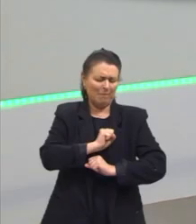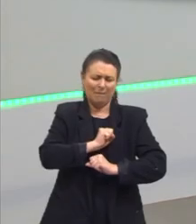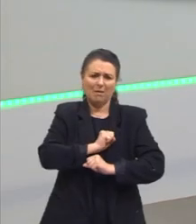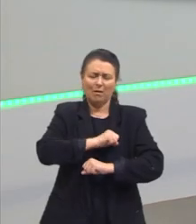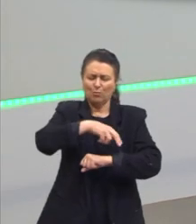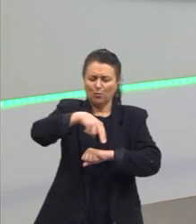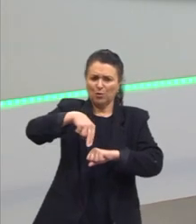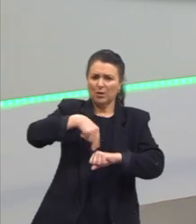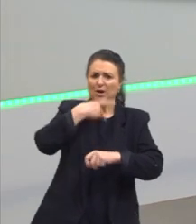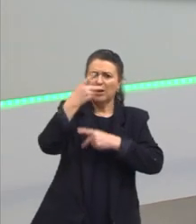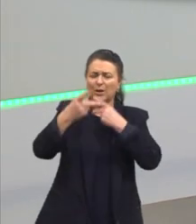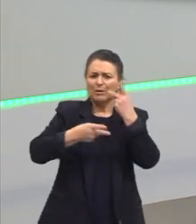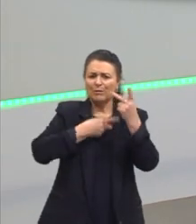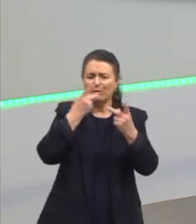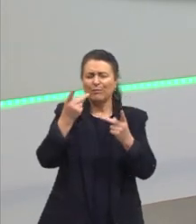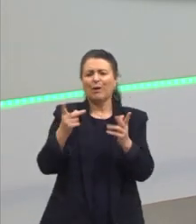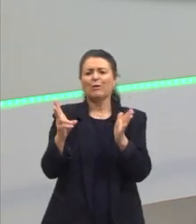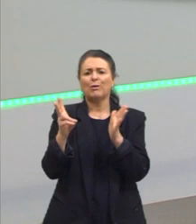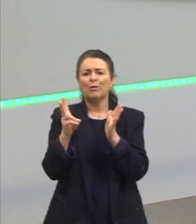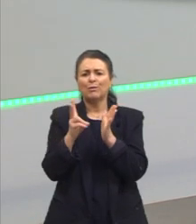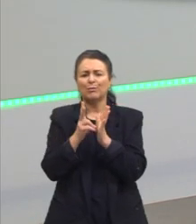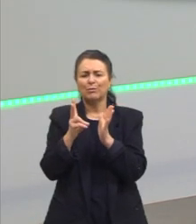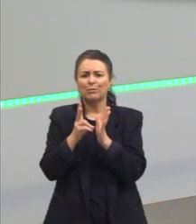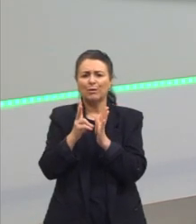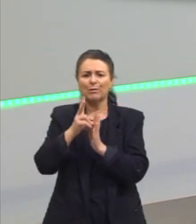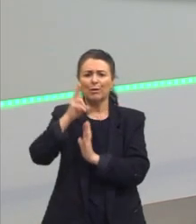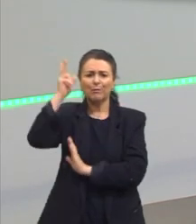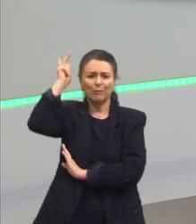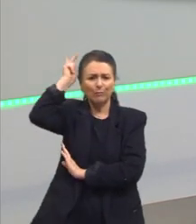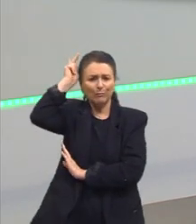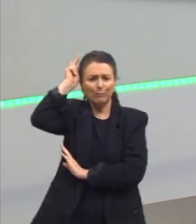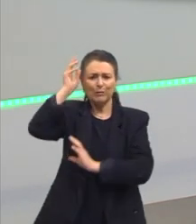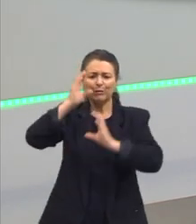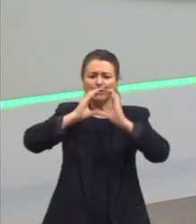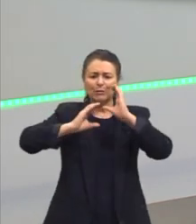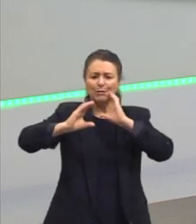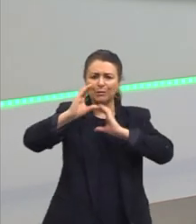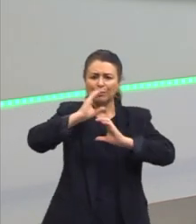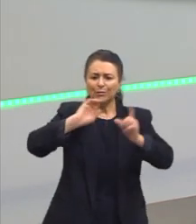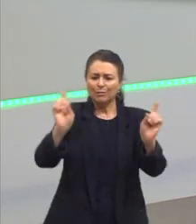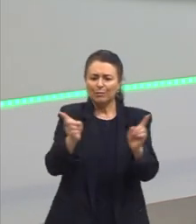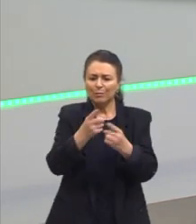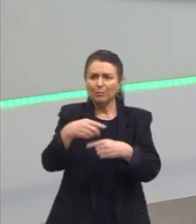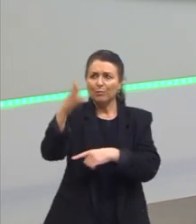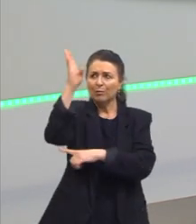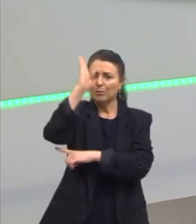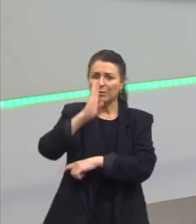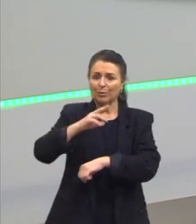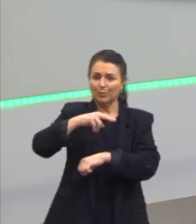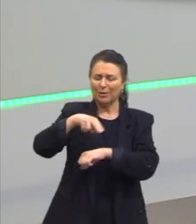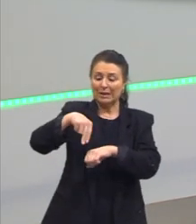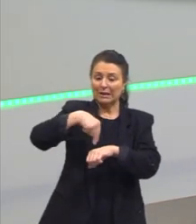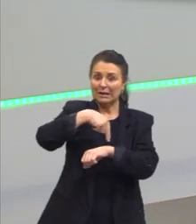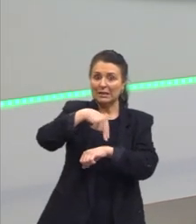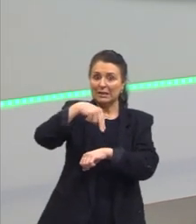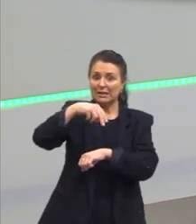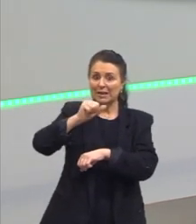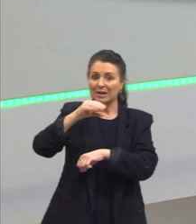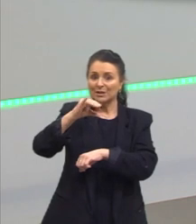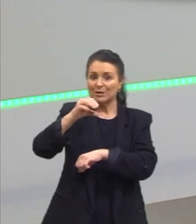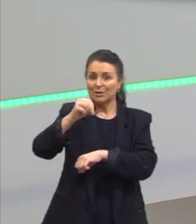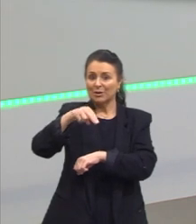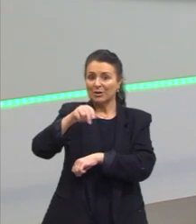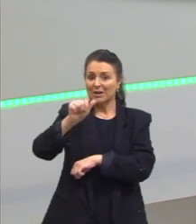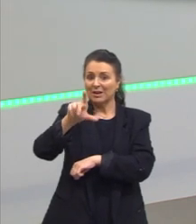falem tupi-guarani de novo, quer que cantem o hino nacional. Então ele é aquele nacionalista como nós vemos tantos por aí.